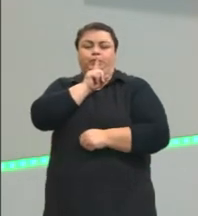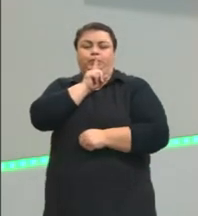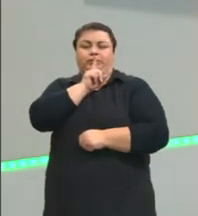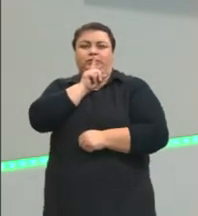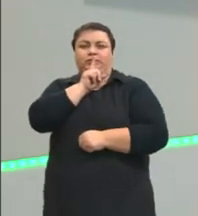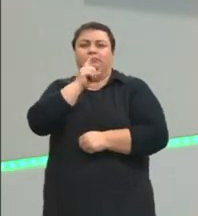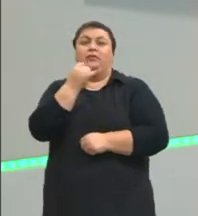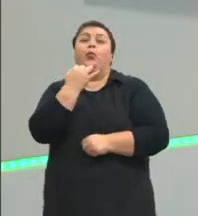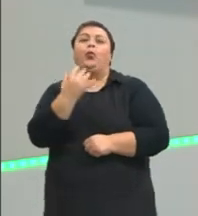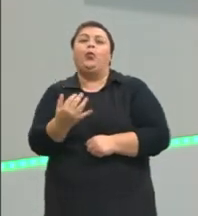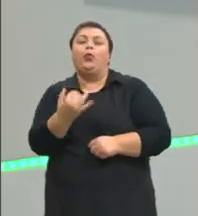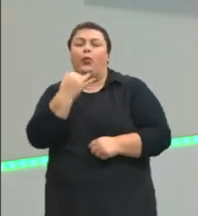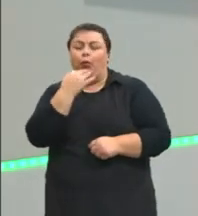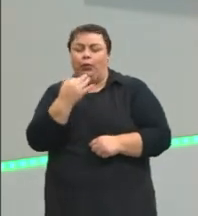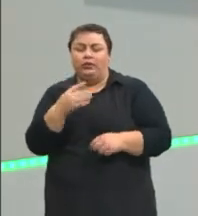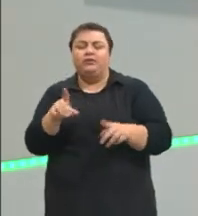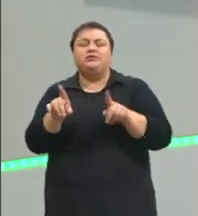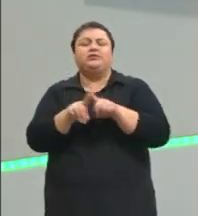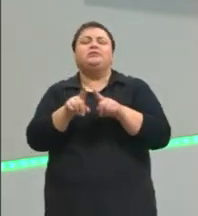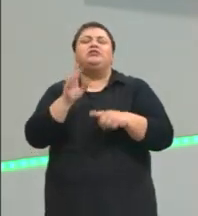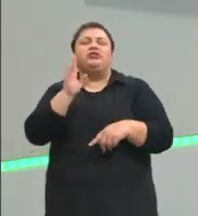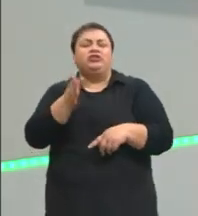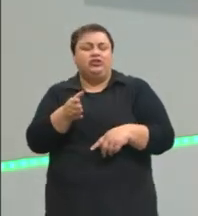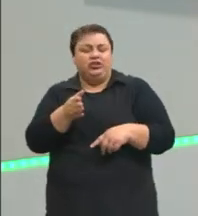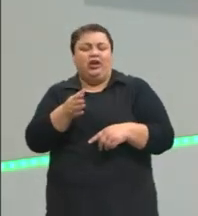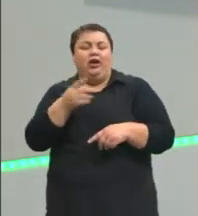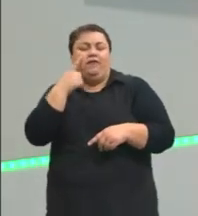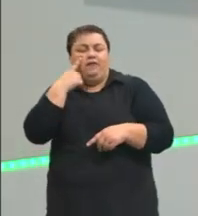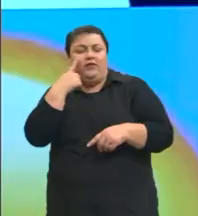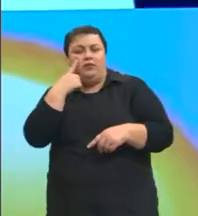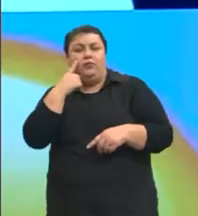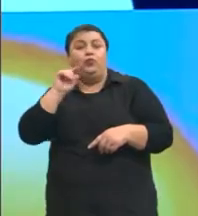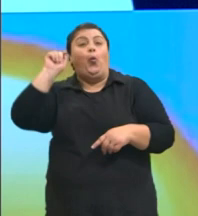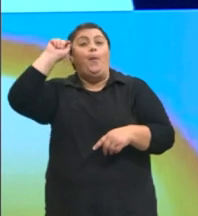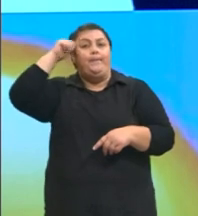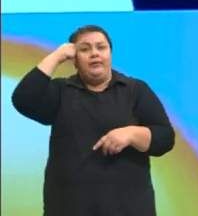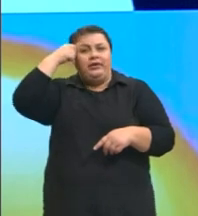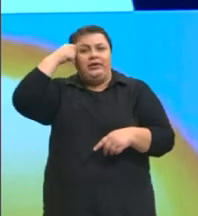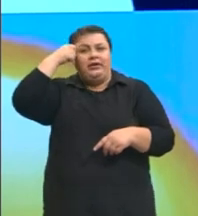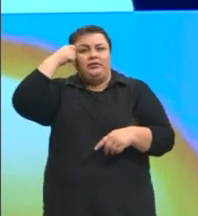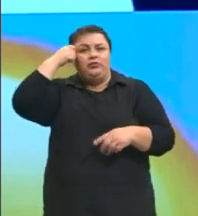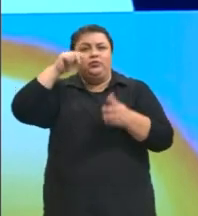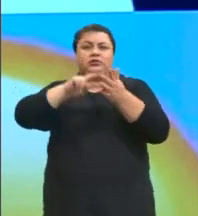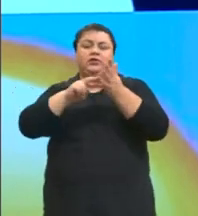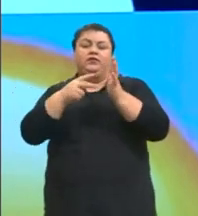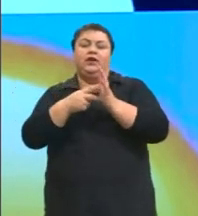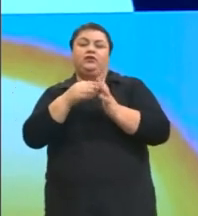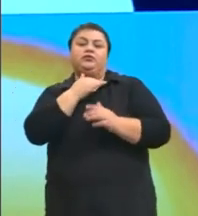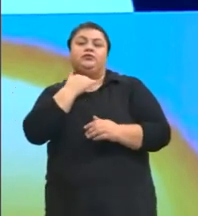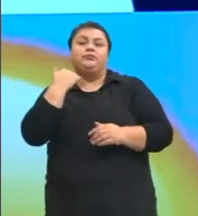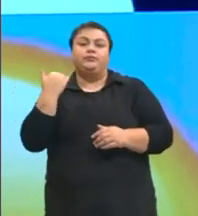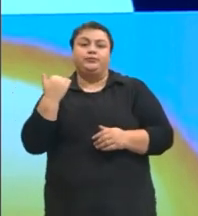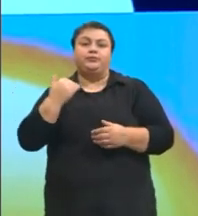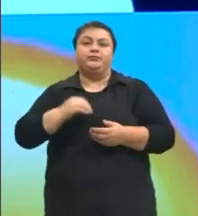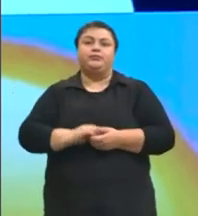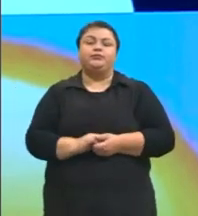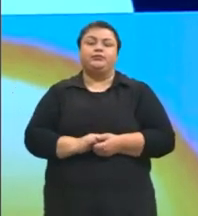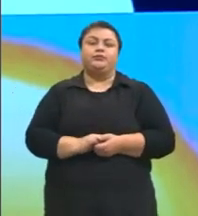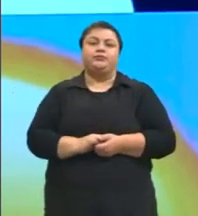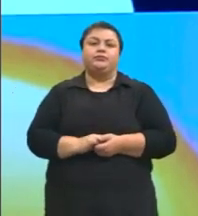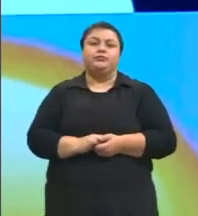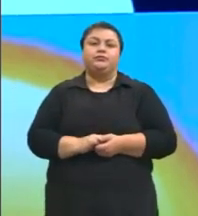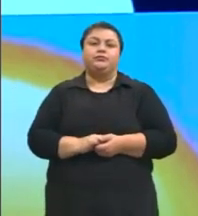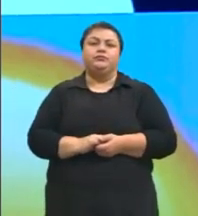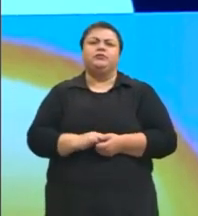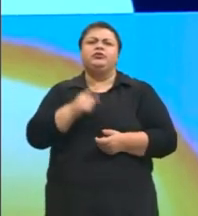Cores, né? Também já comentei com vocês. O preto, né? Como um sinal de luto. A gente